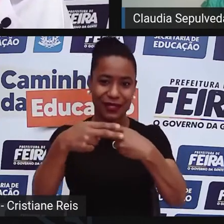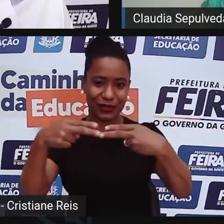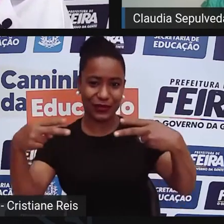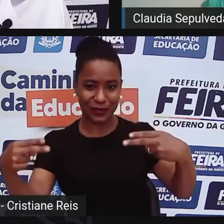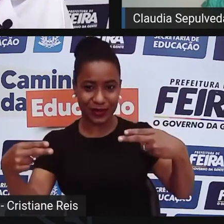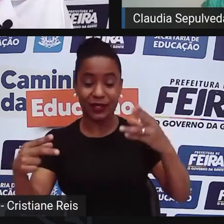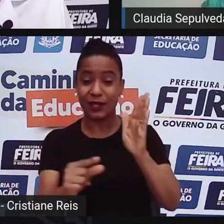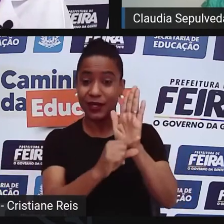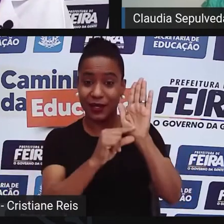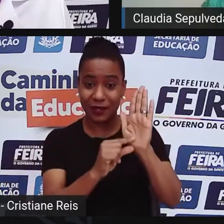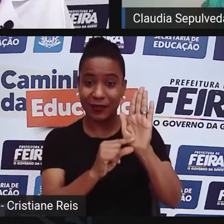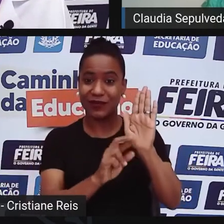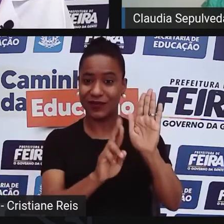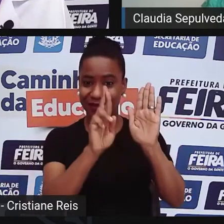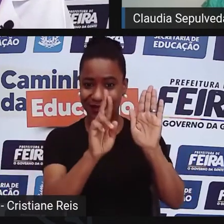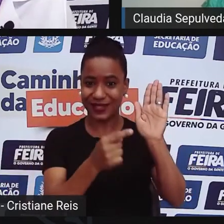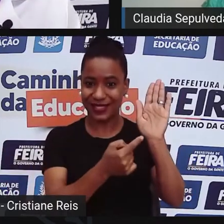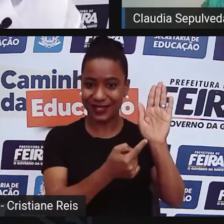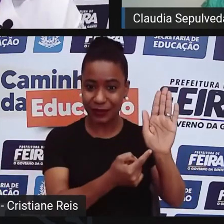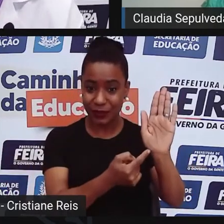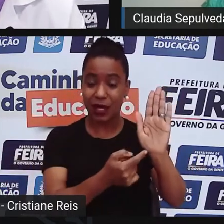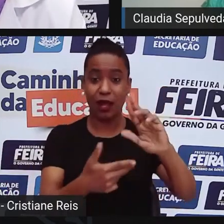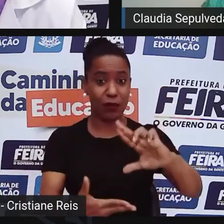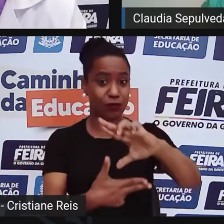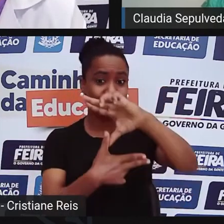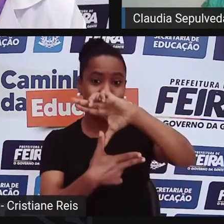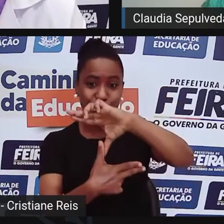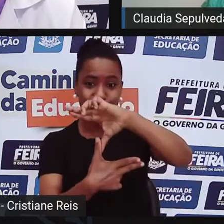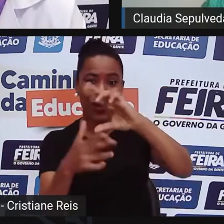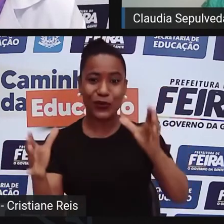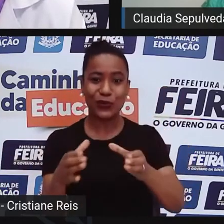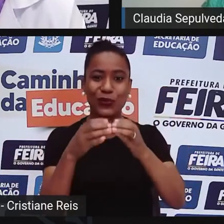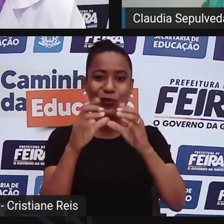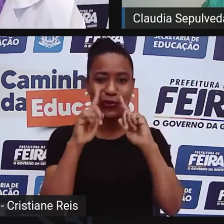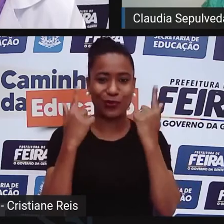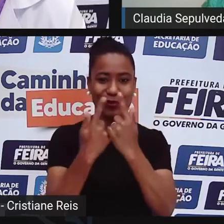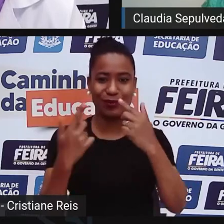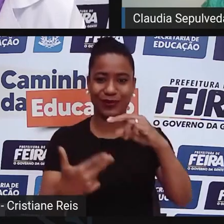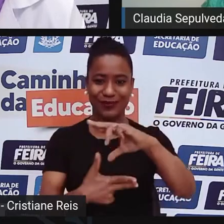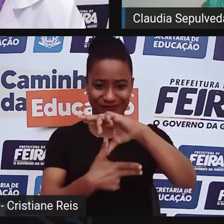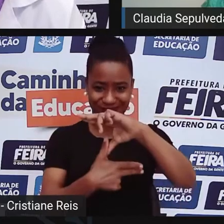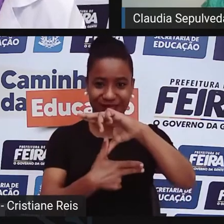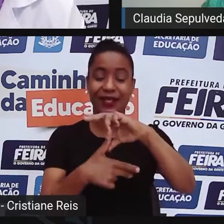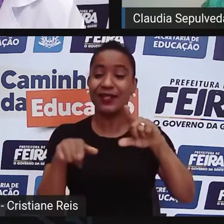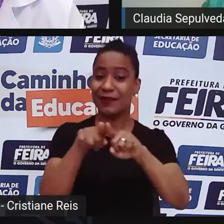professora do Instituto de Química da UFBA e também fundadora da Escola Maria Filipe.